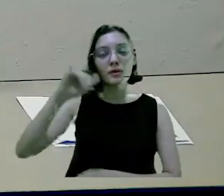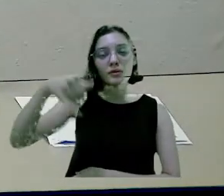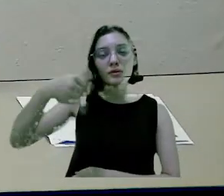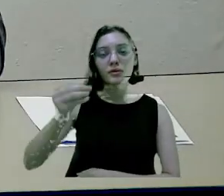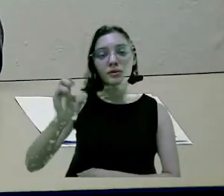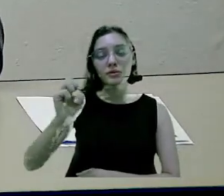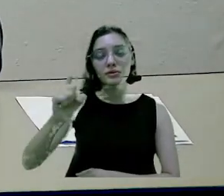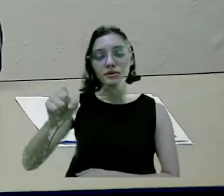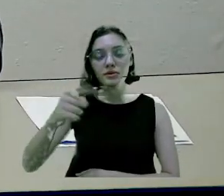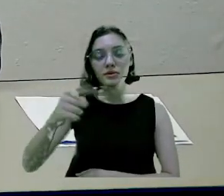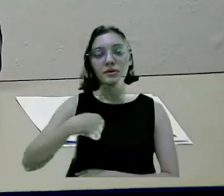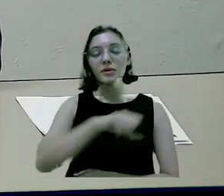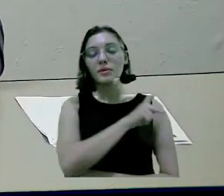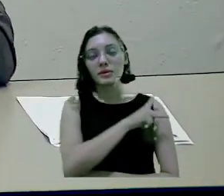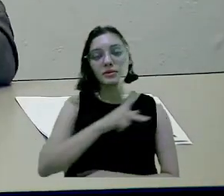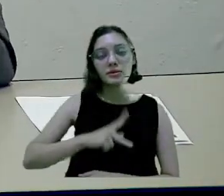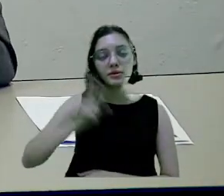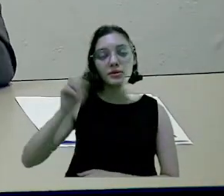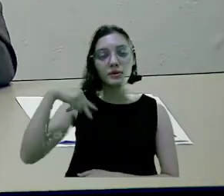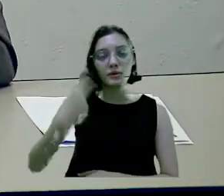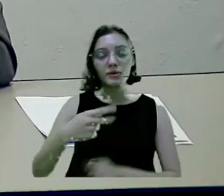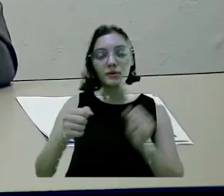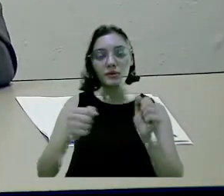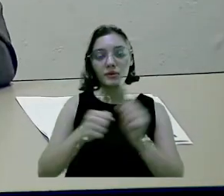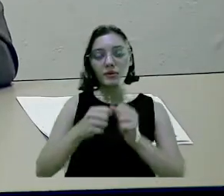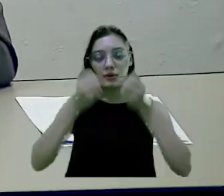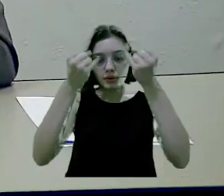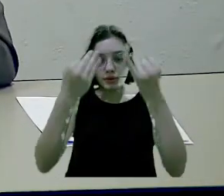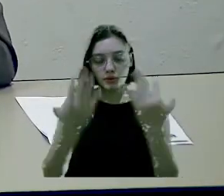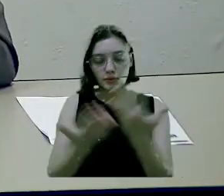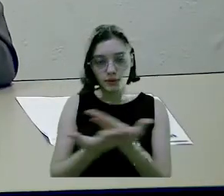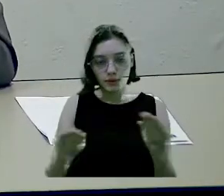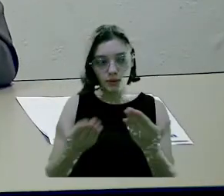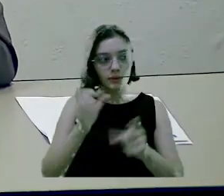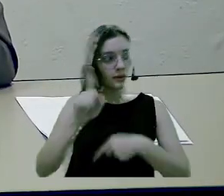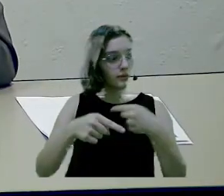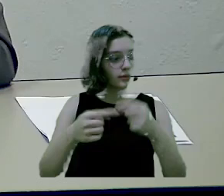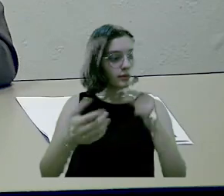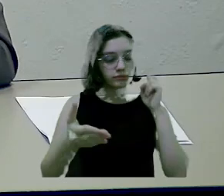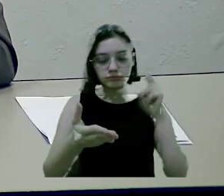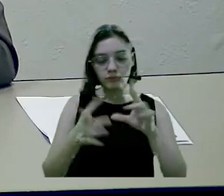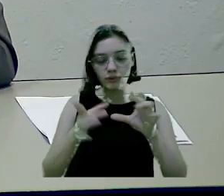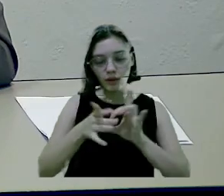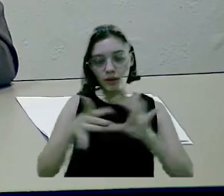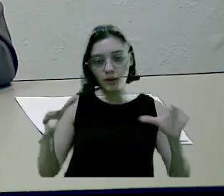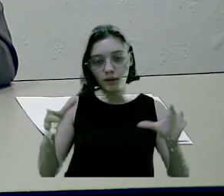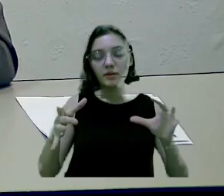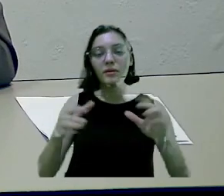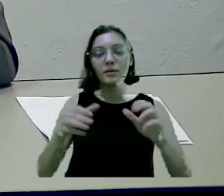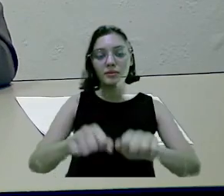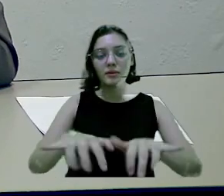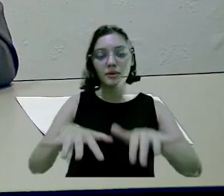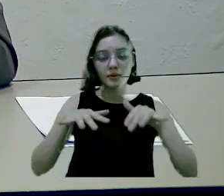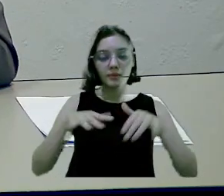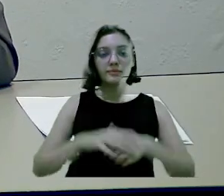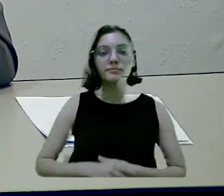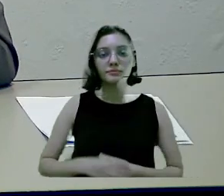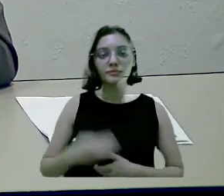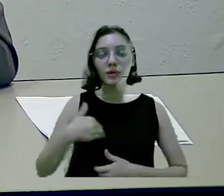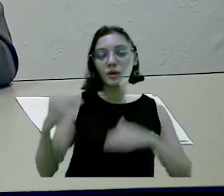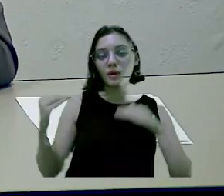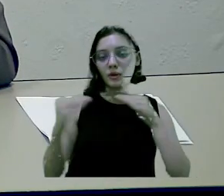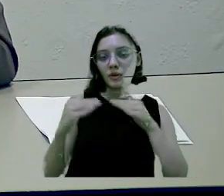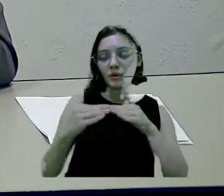autoria do vereador André Luiz de Moraes. Senhor presidente, novos vereadores, na forma regimental e após a devida deliberação do douto plenário,